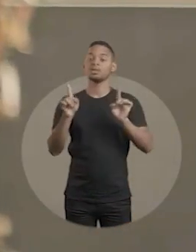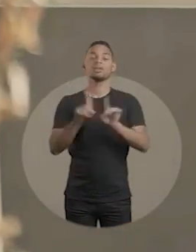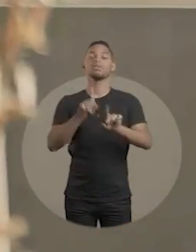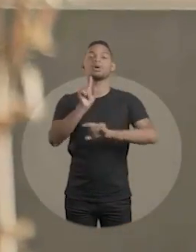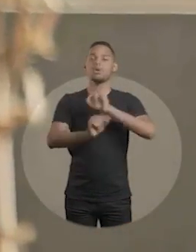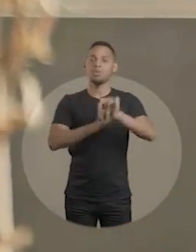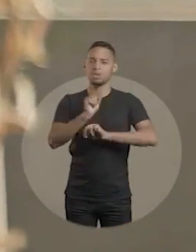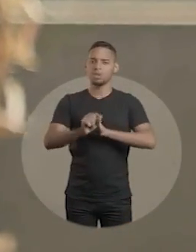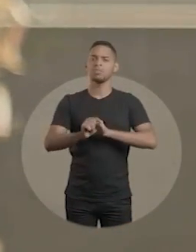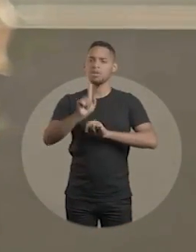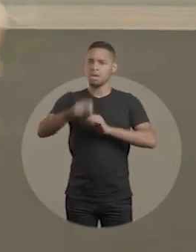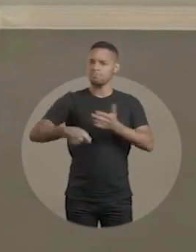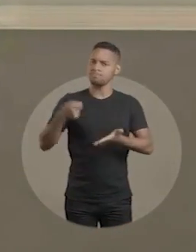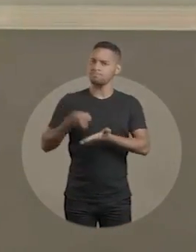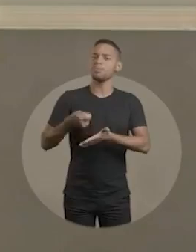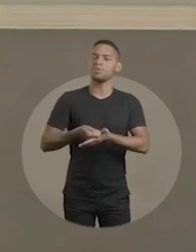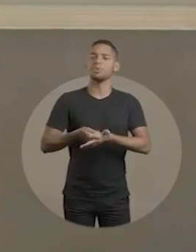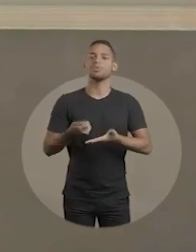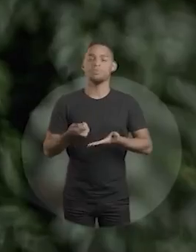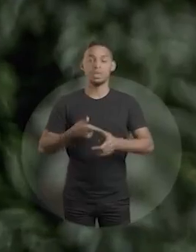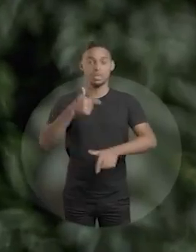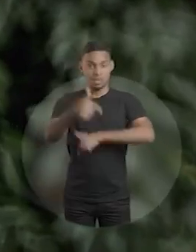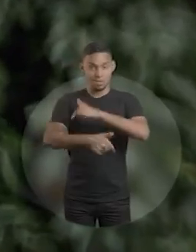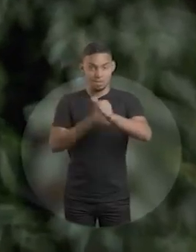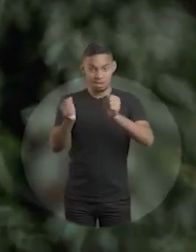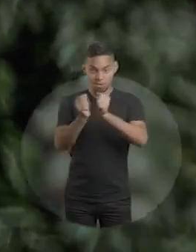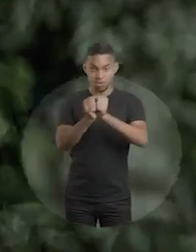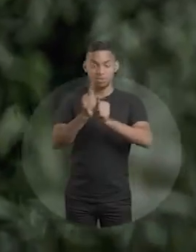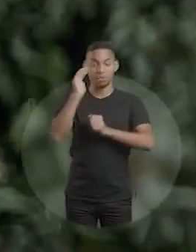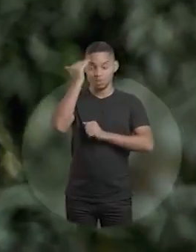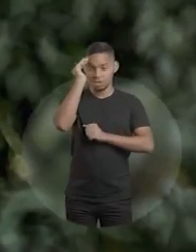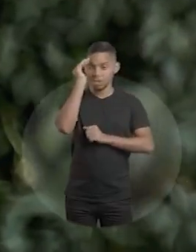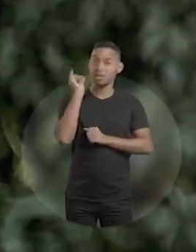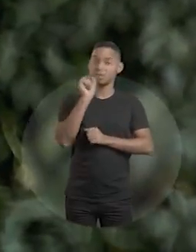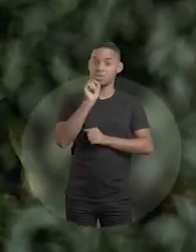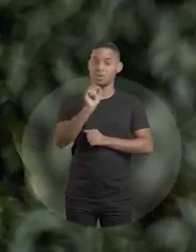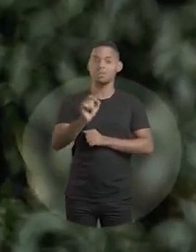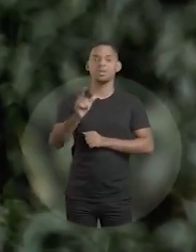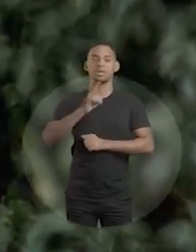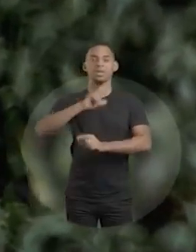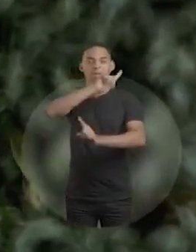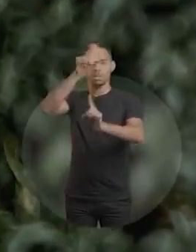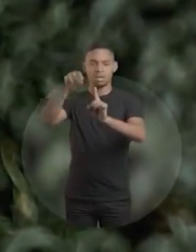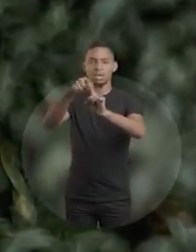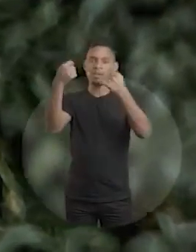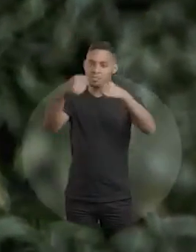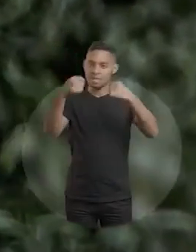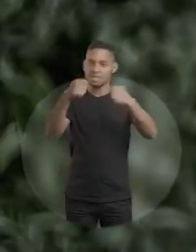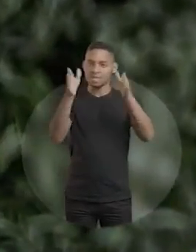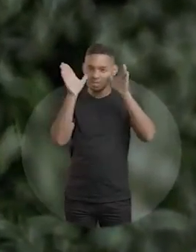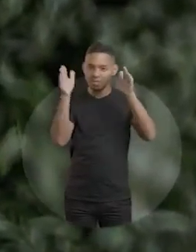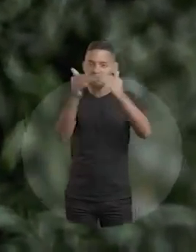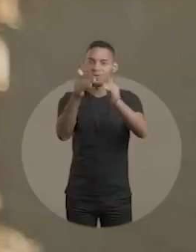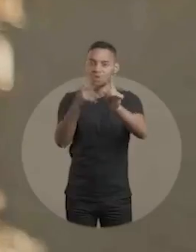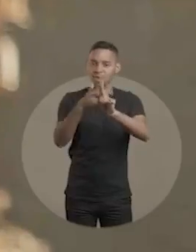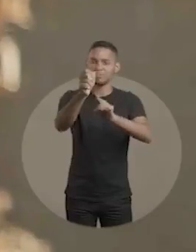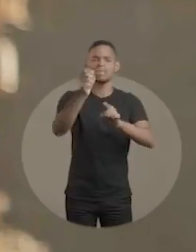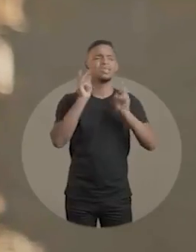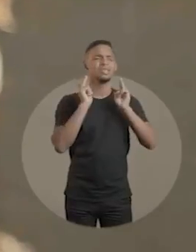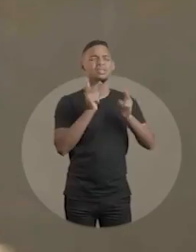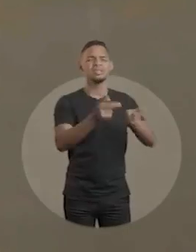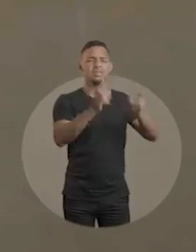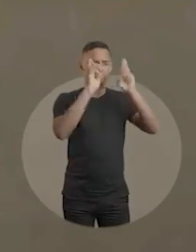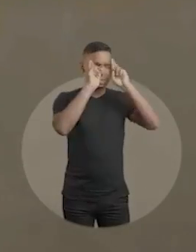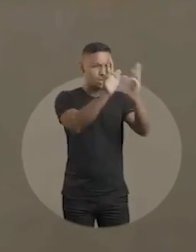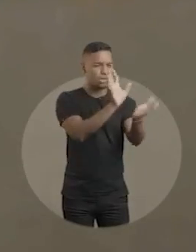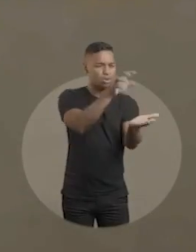Porém, também ele é muito criterioso. Então, trabalhar com o Beto é entender que a gente tem meta e essas metas precisam ser cumpridas. Sempre